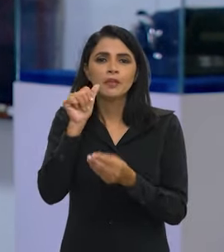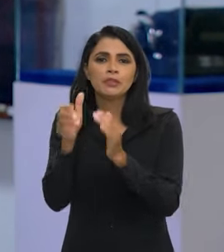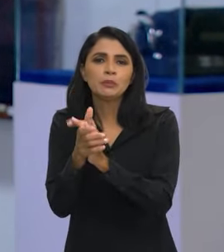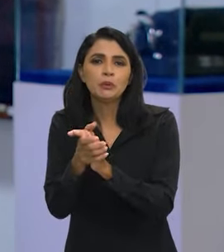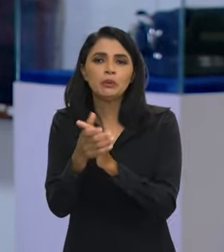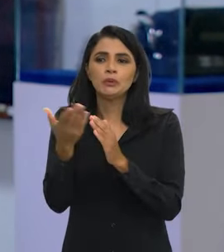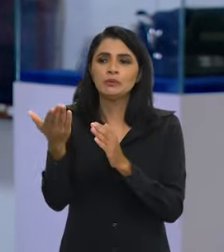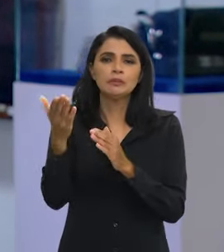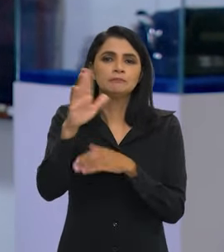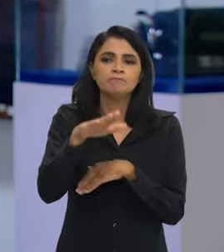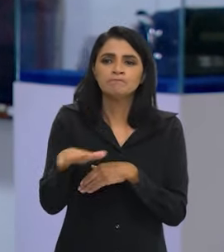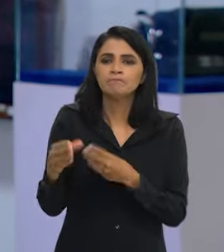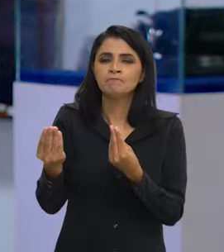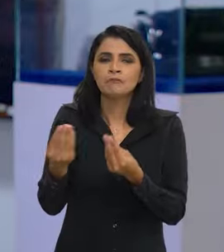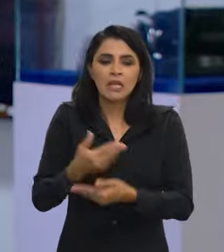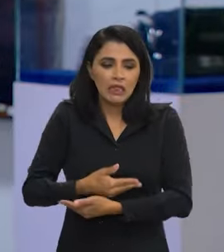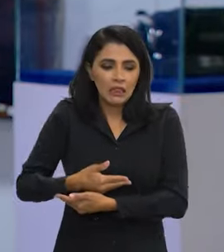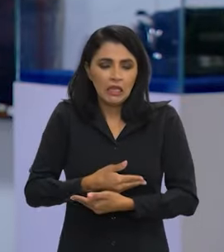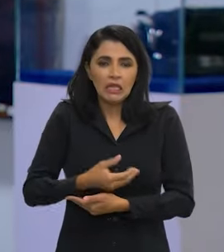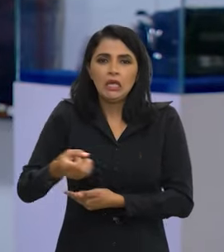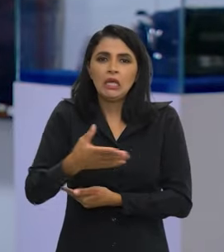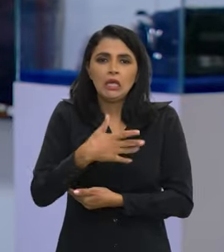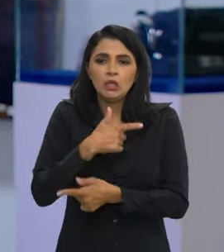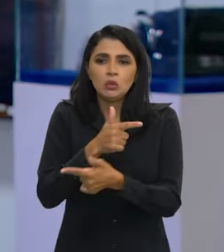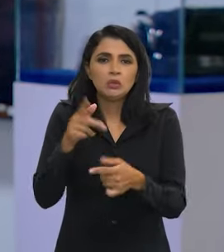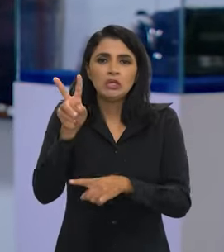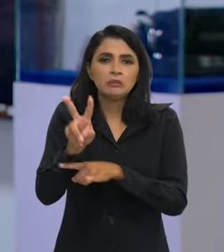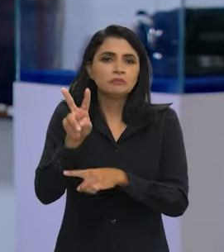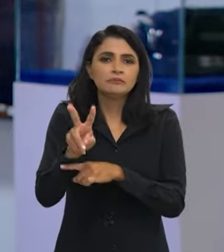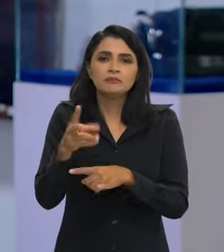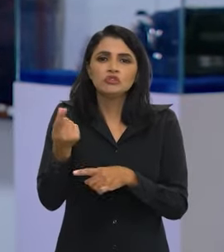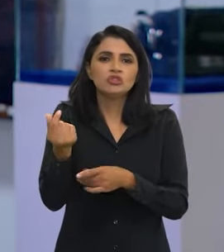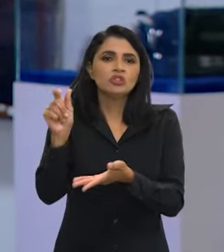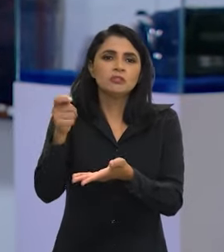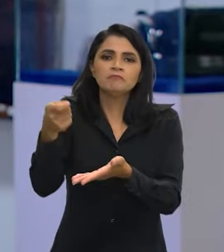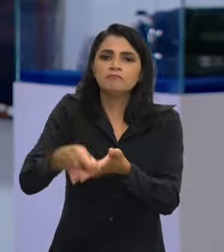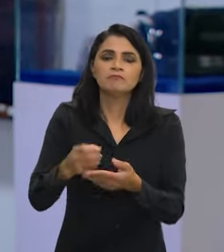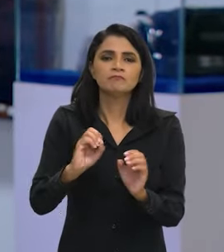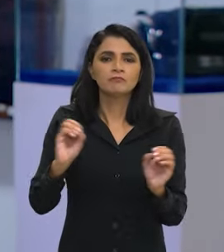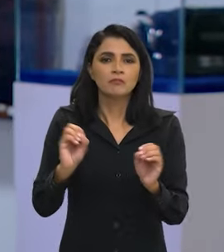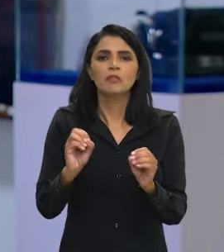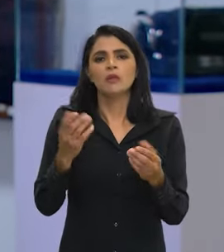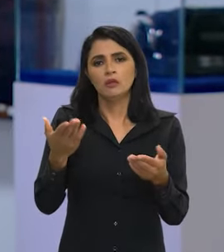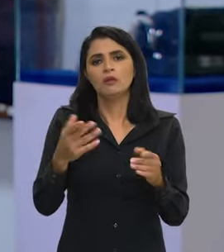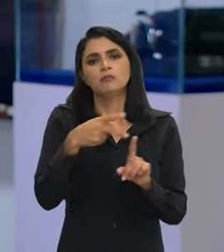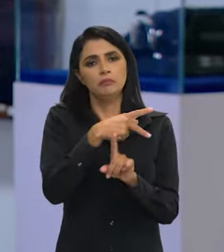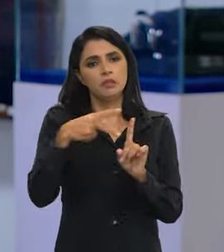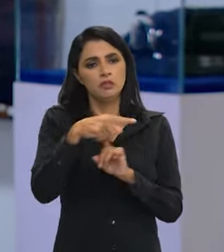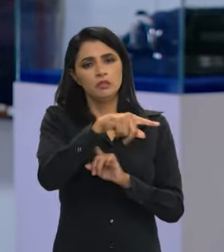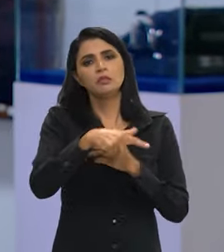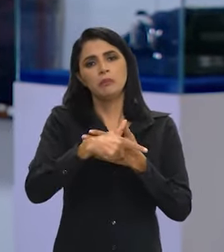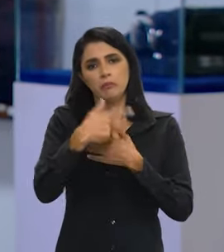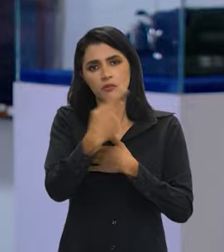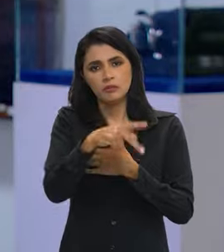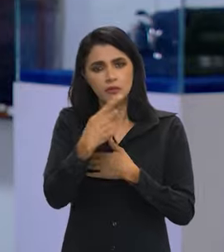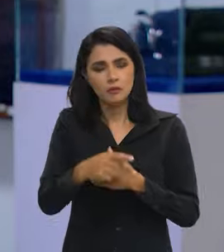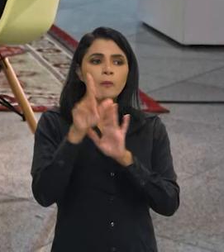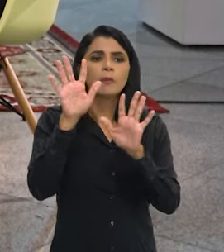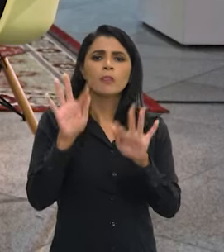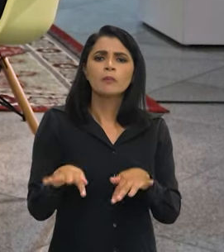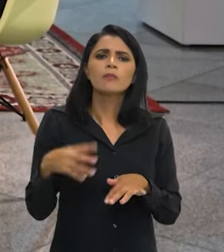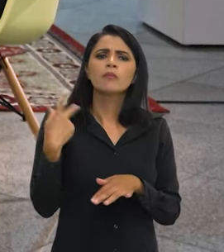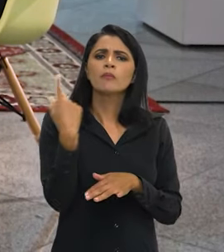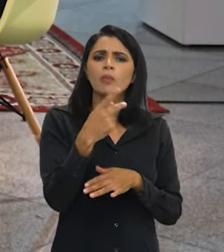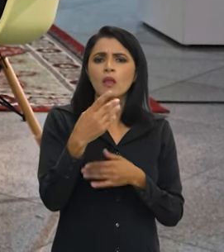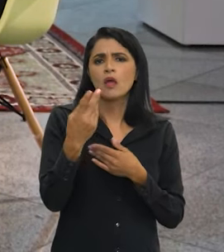fica a esposa, menina às vezes, um neném novo, sem cobertura. E nós não podemos deixar que isso aconteça e a Previdência está aqui para fazer isso.